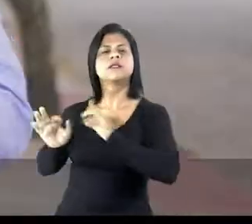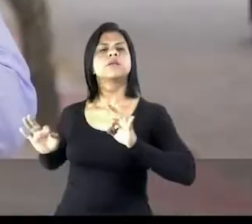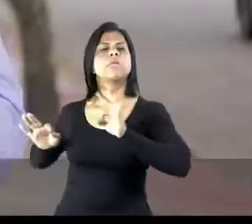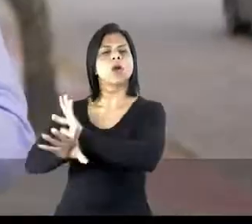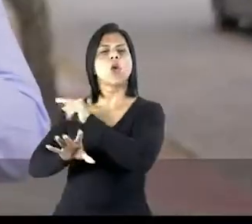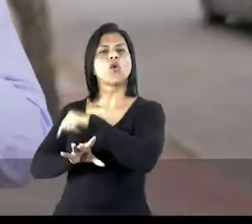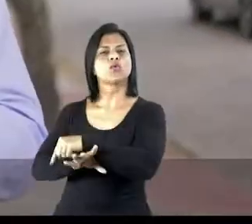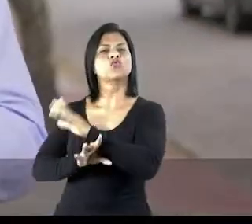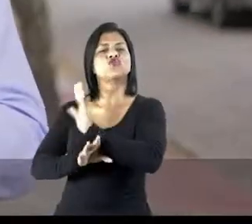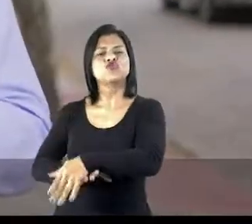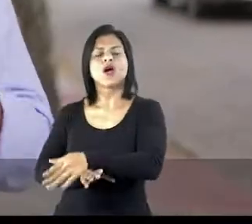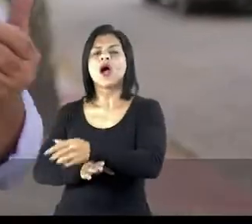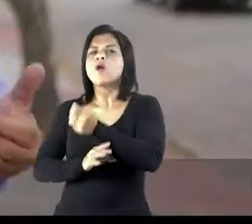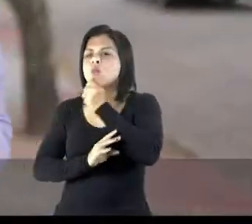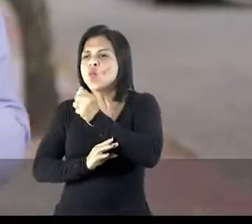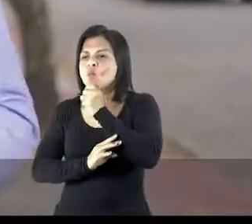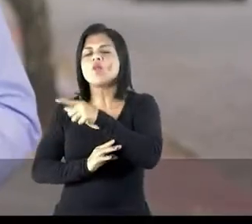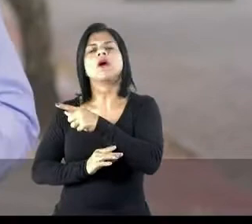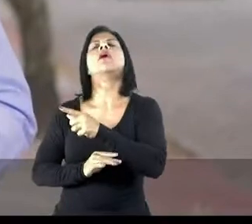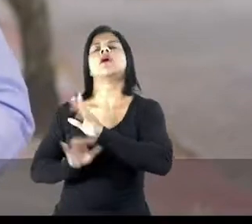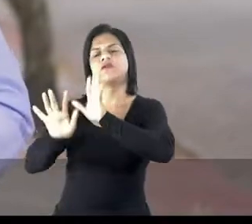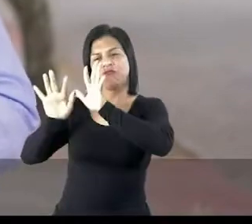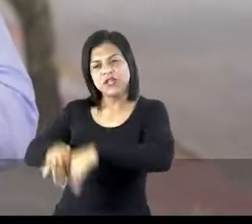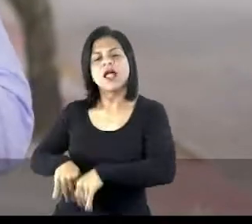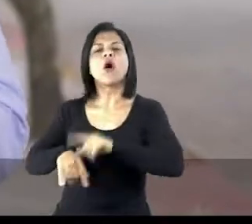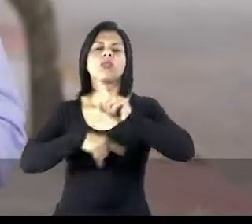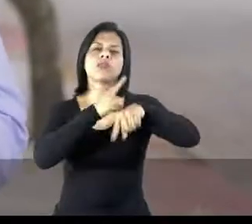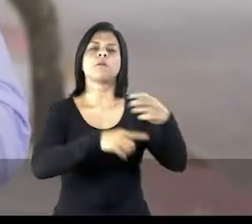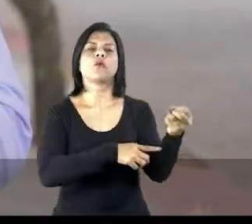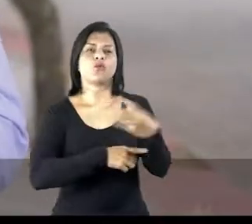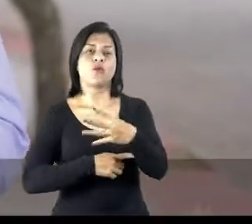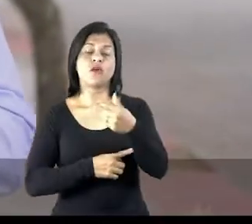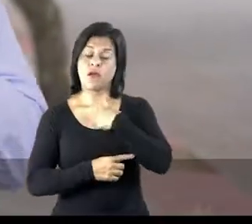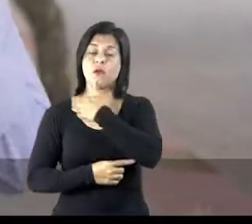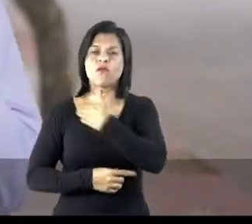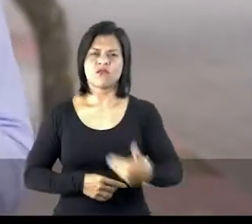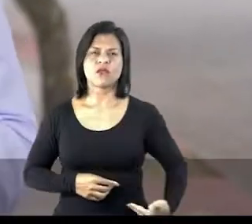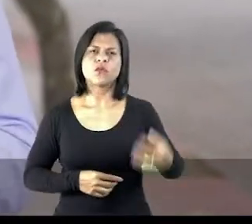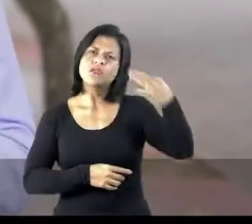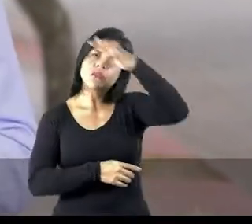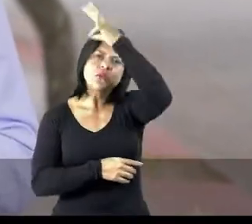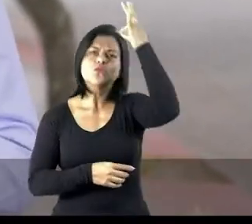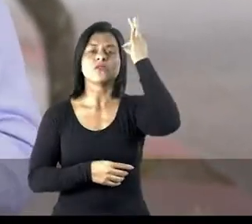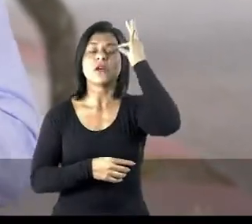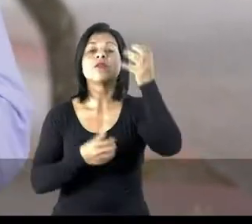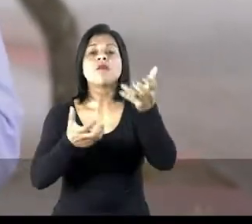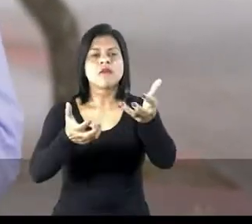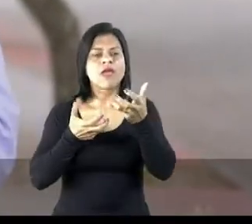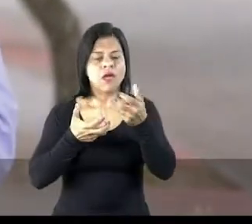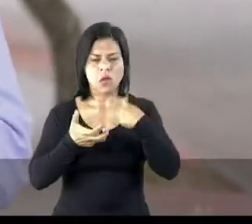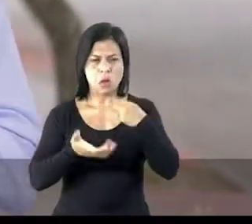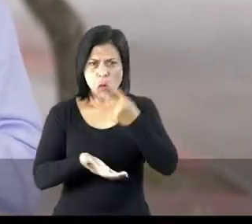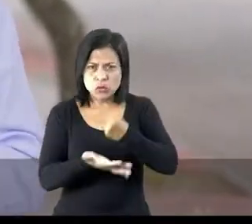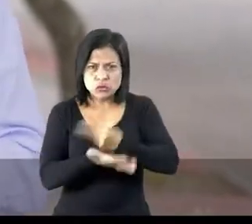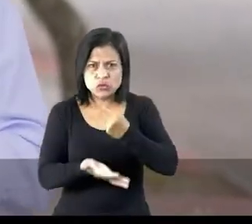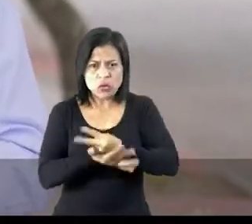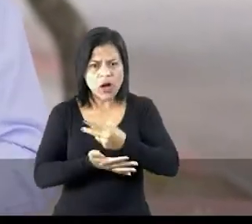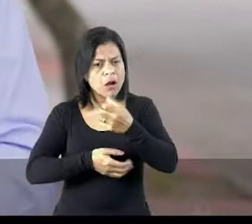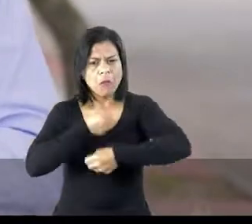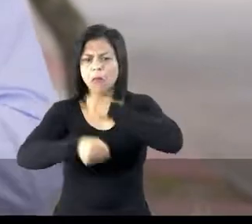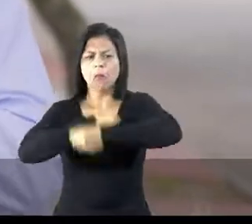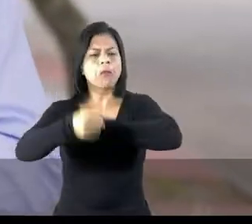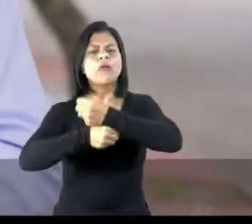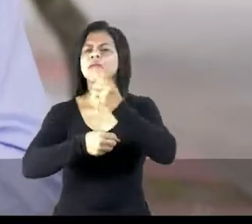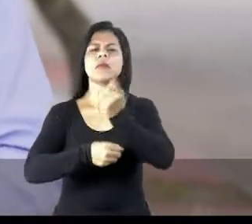novo antes de entregar o que está parado. Não serei o governador do Espírito Santo com o intuito de me perpetuar no